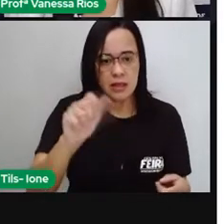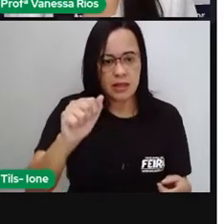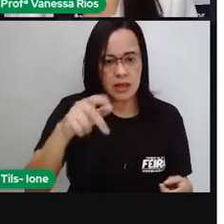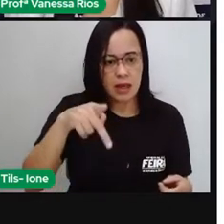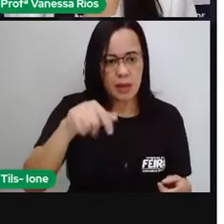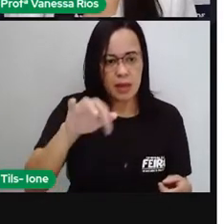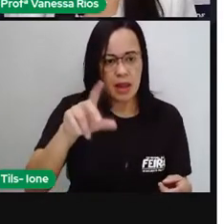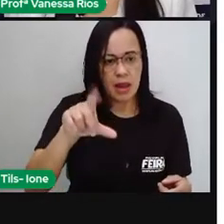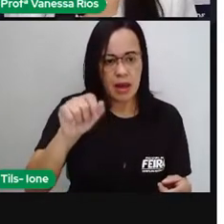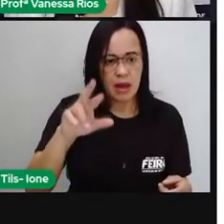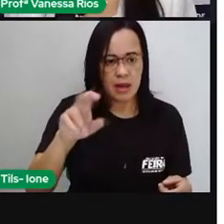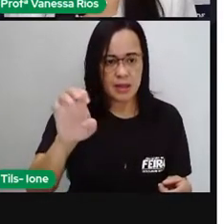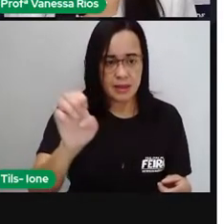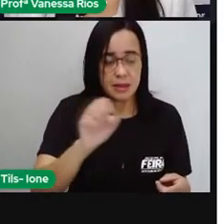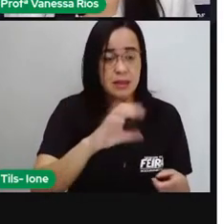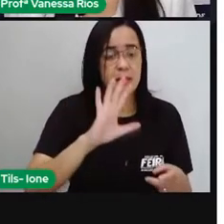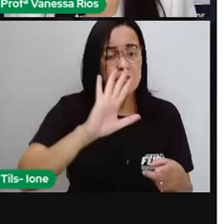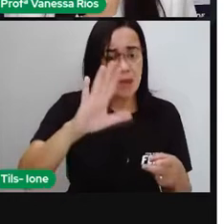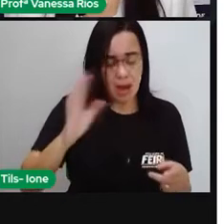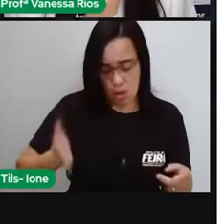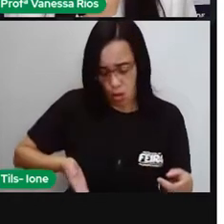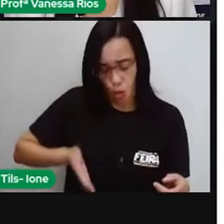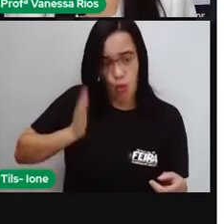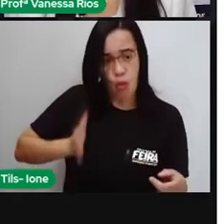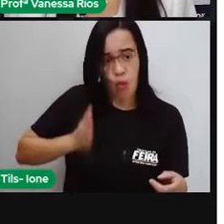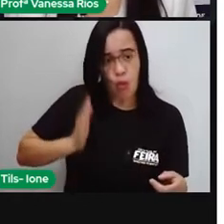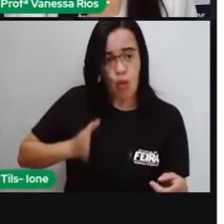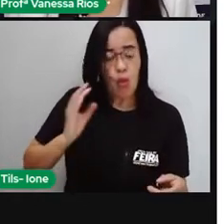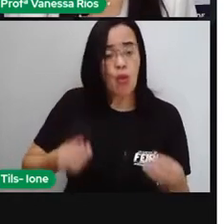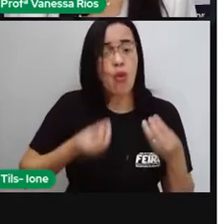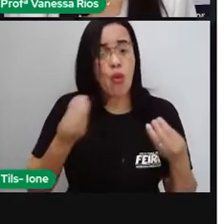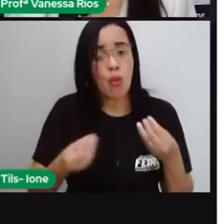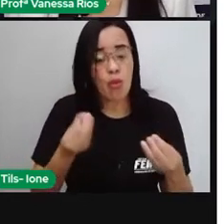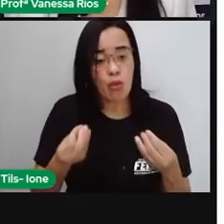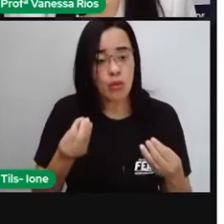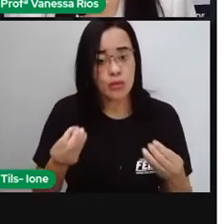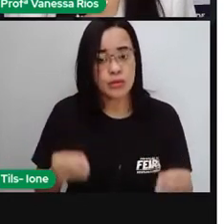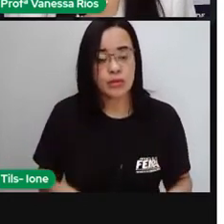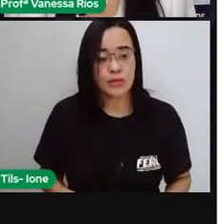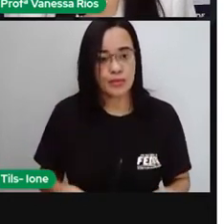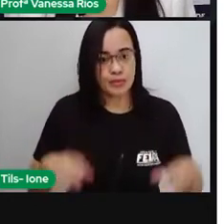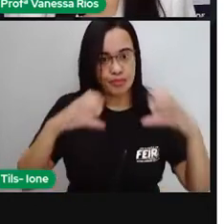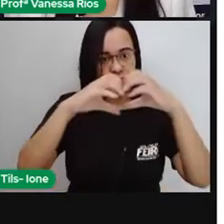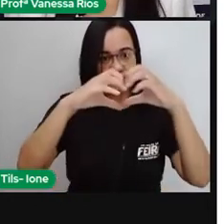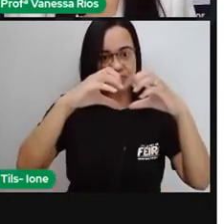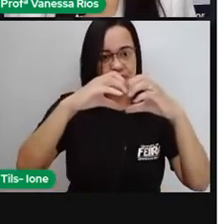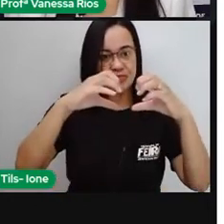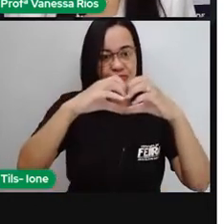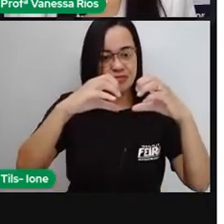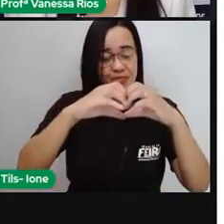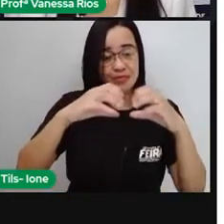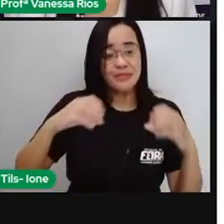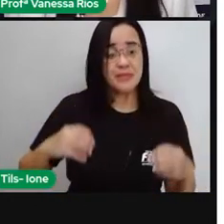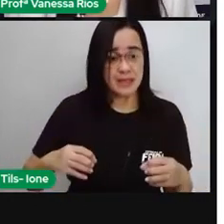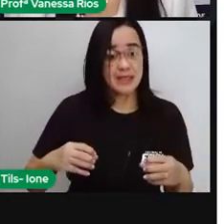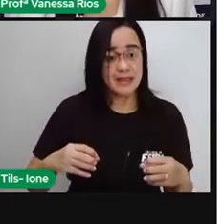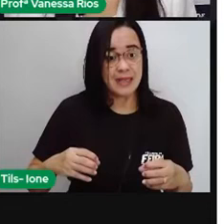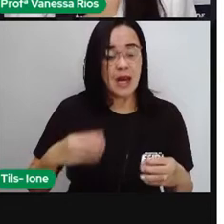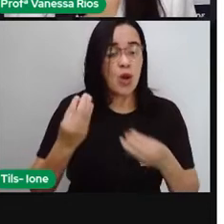O coração dos seres humanos, assim como também de outros mamíferos, é um órgão muscular